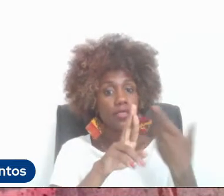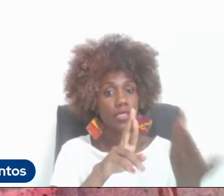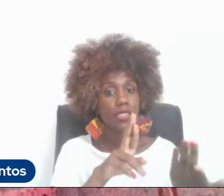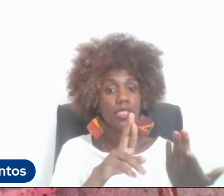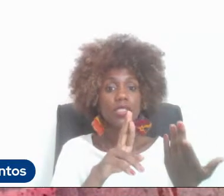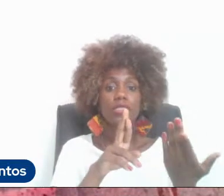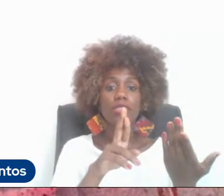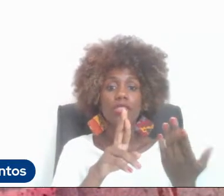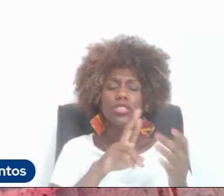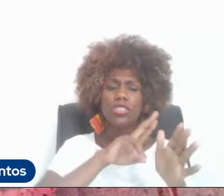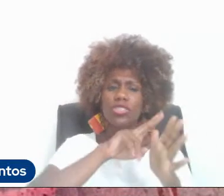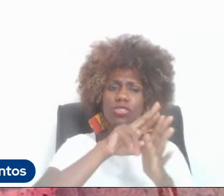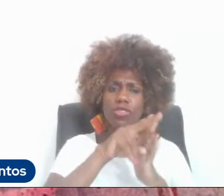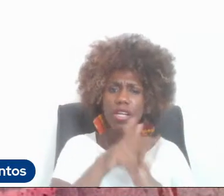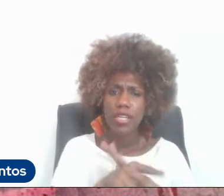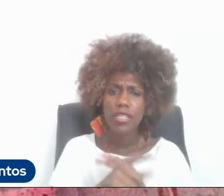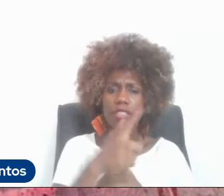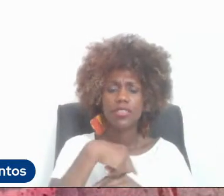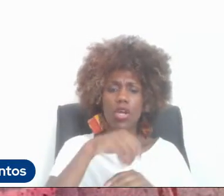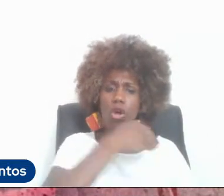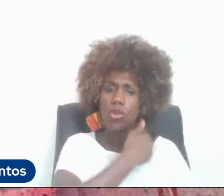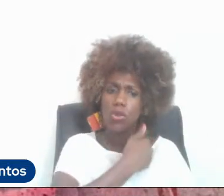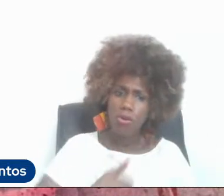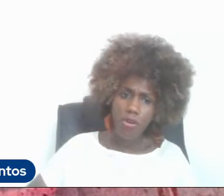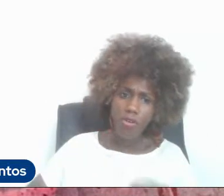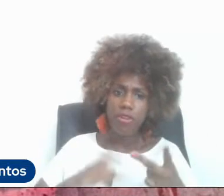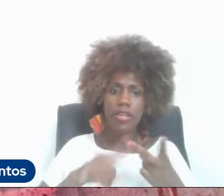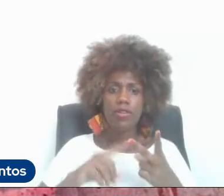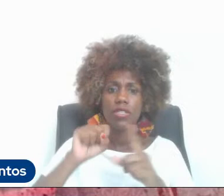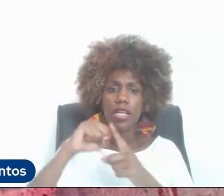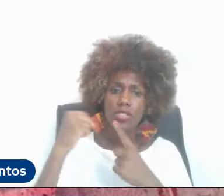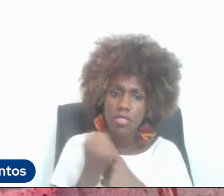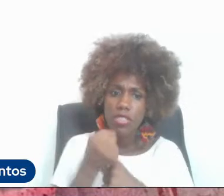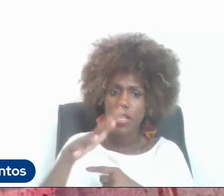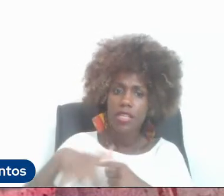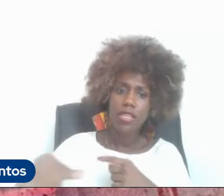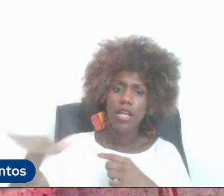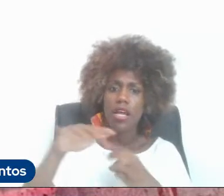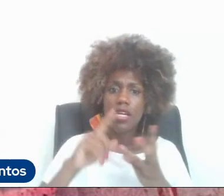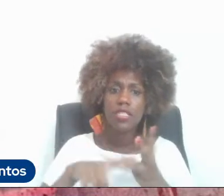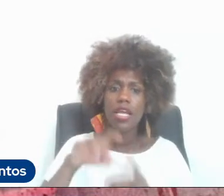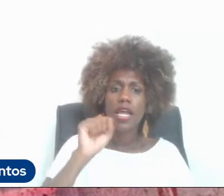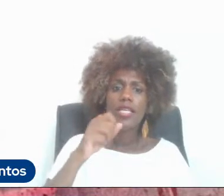de diversas instâncias do governo, da sociedade civil, SBPC,